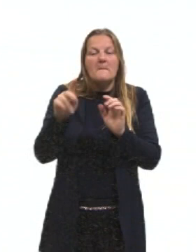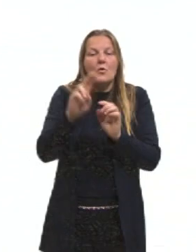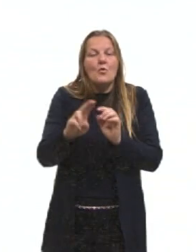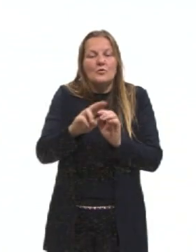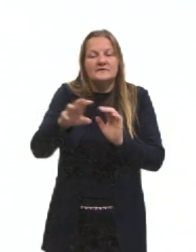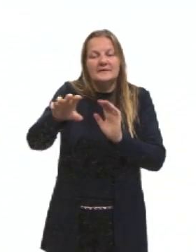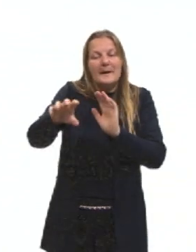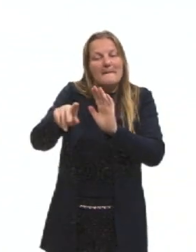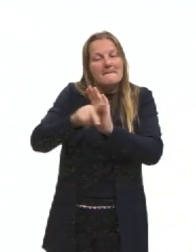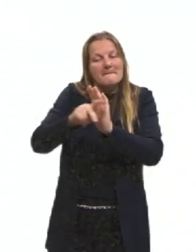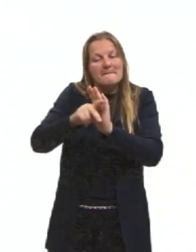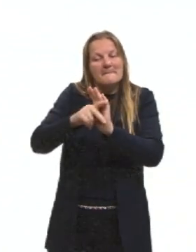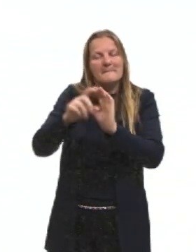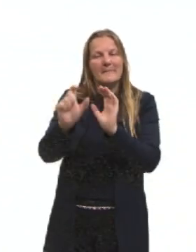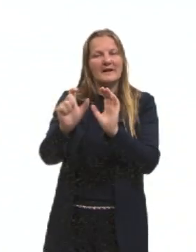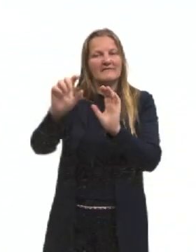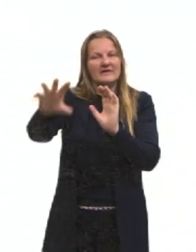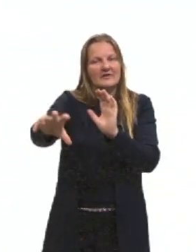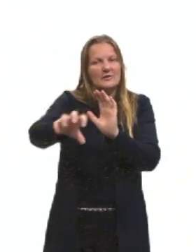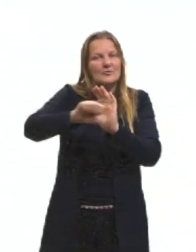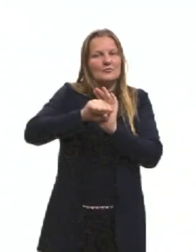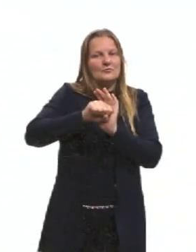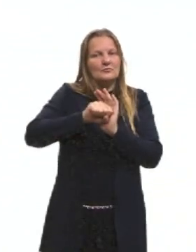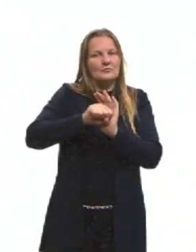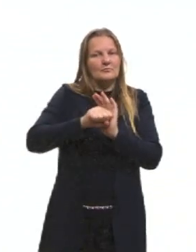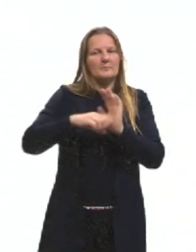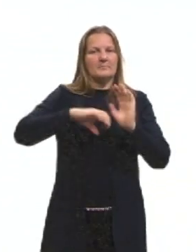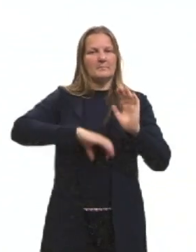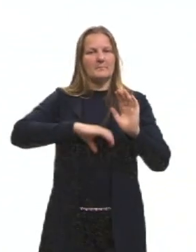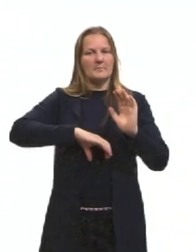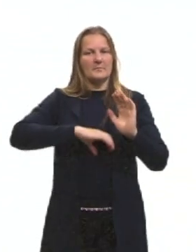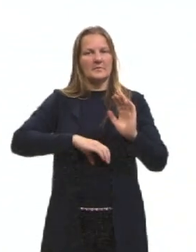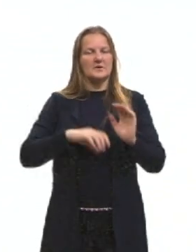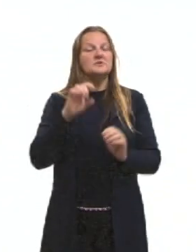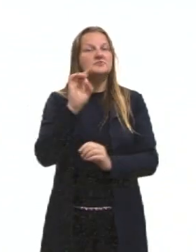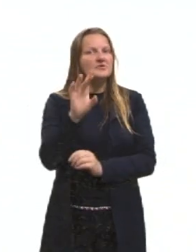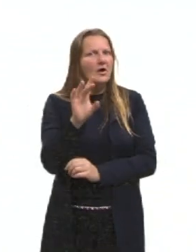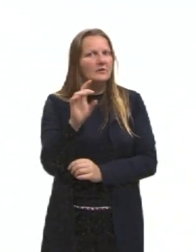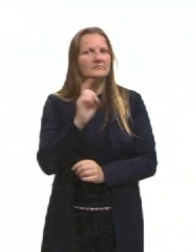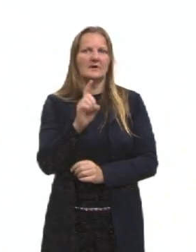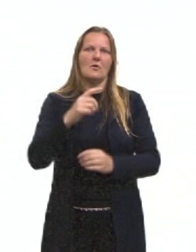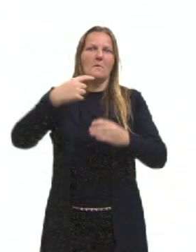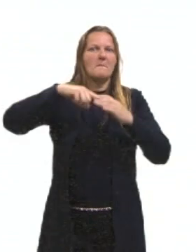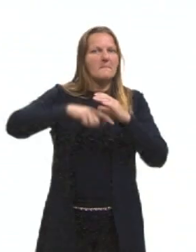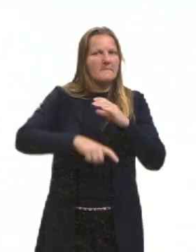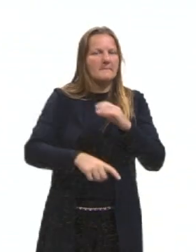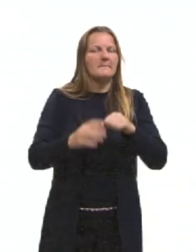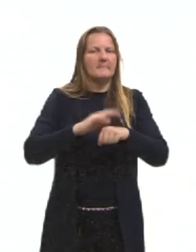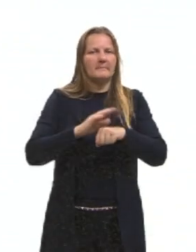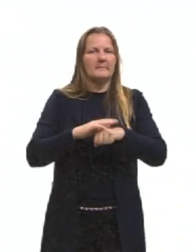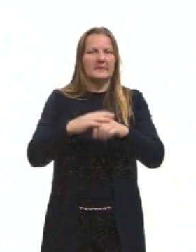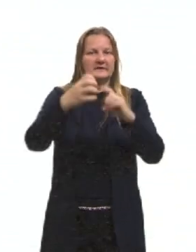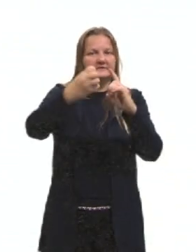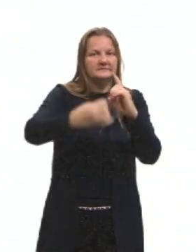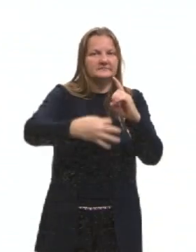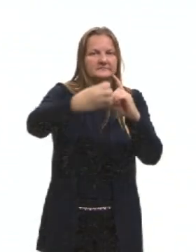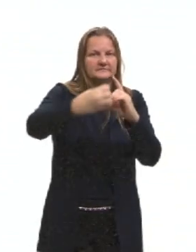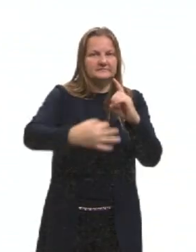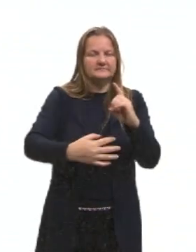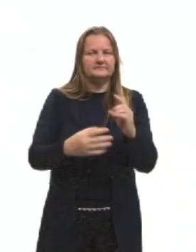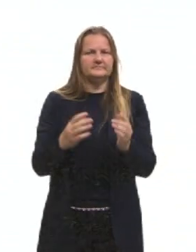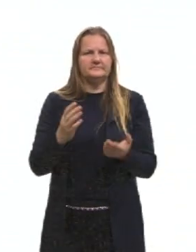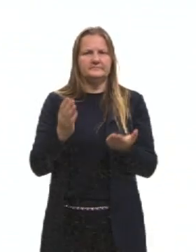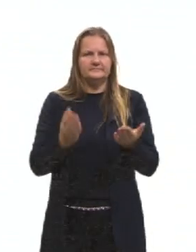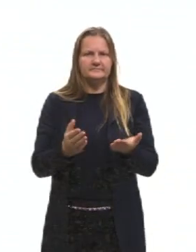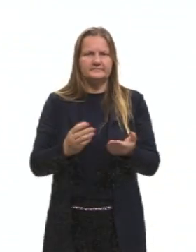ou expressão da língua estrangeira. E aí, não é só isso. Mas a definição imediata,